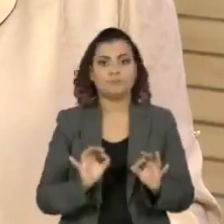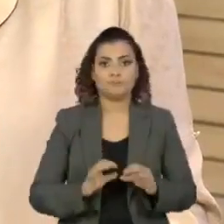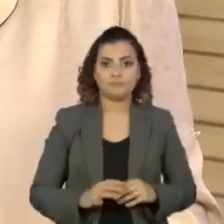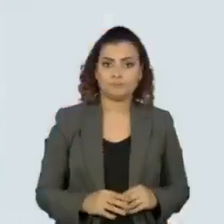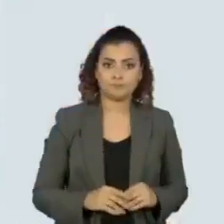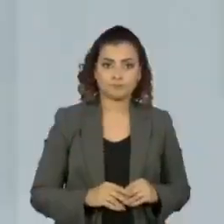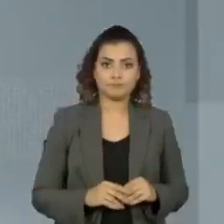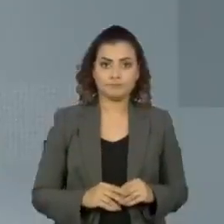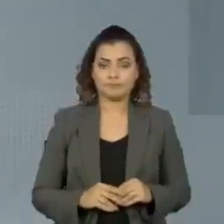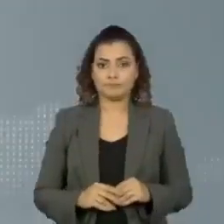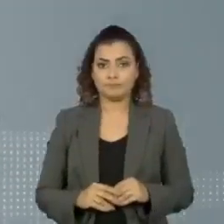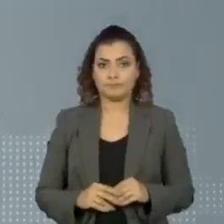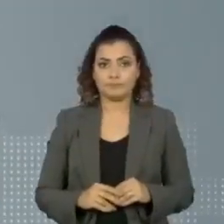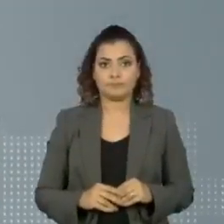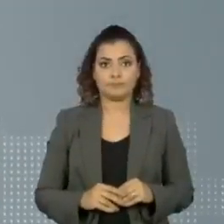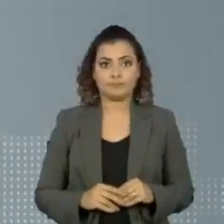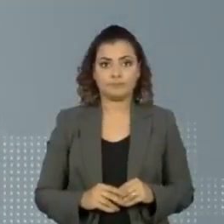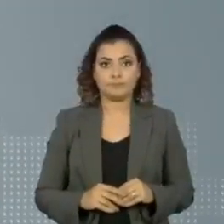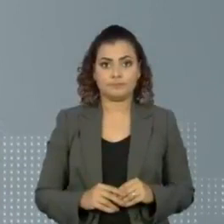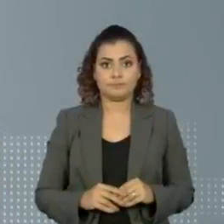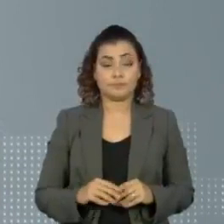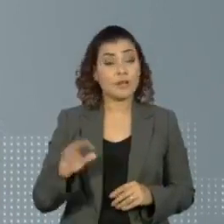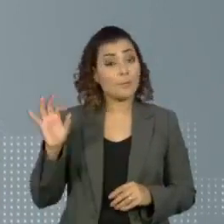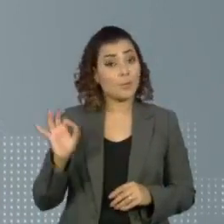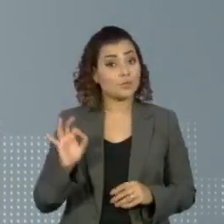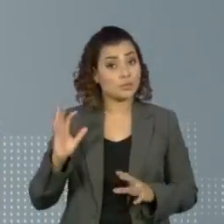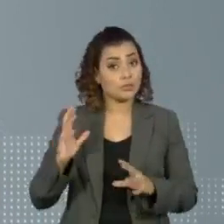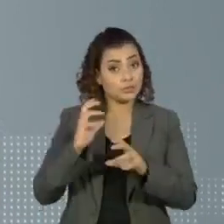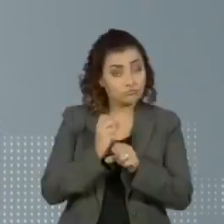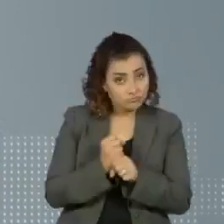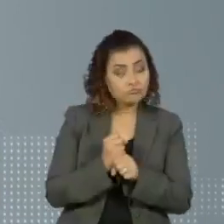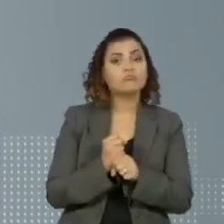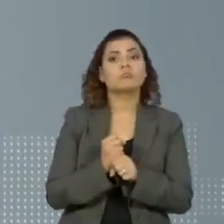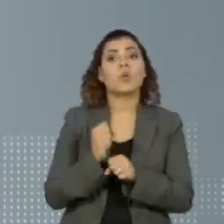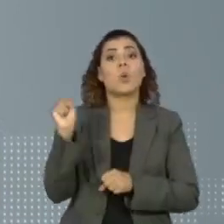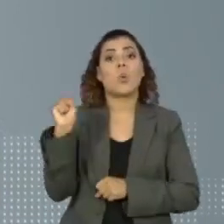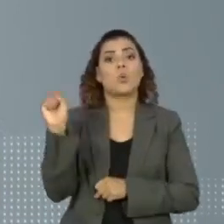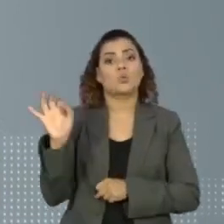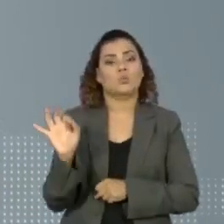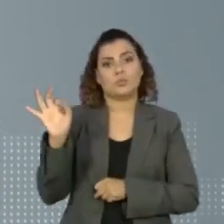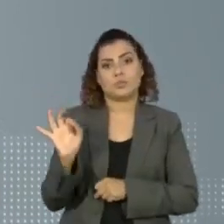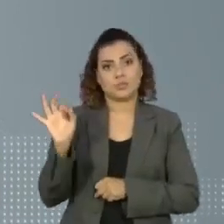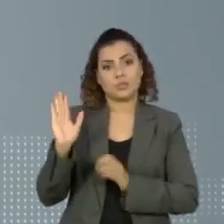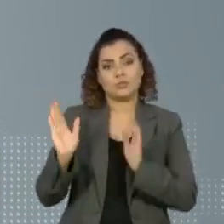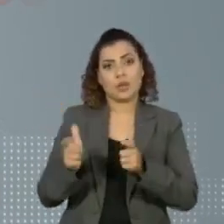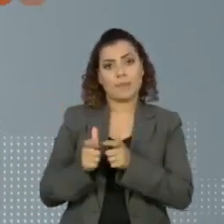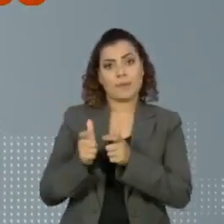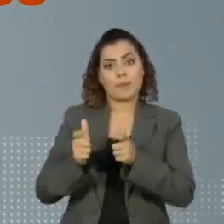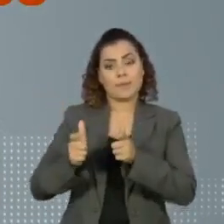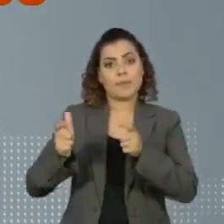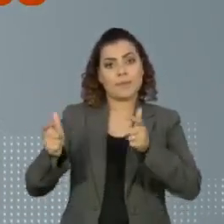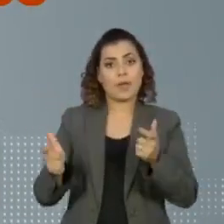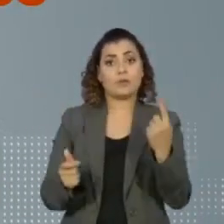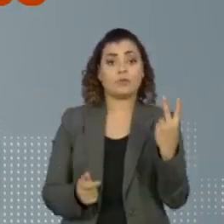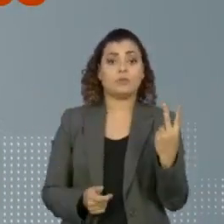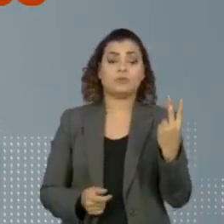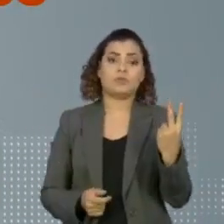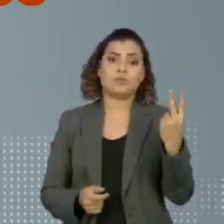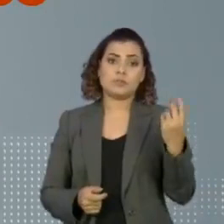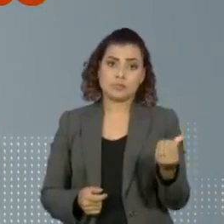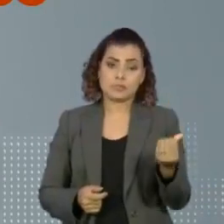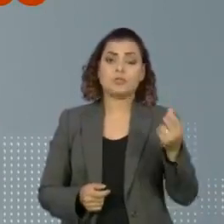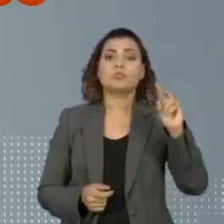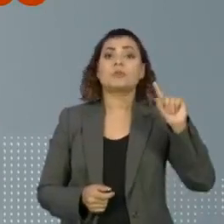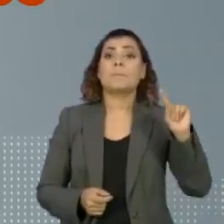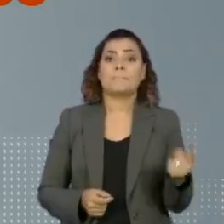coronavírus. A média de vítimas cresce 8%, com mais de 226